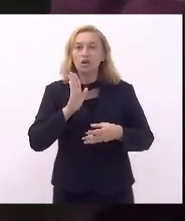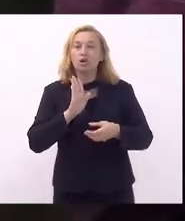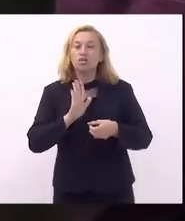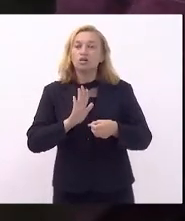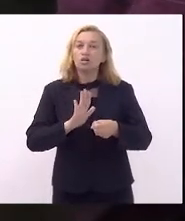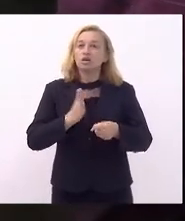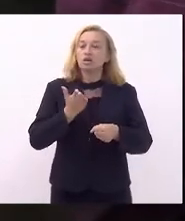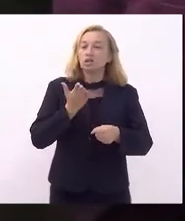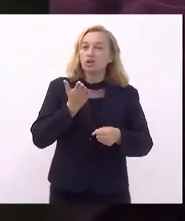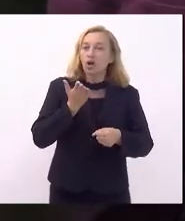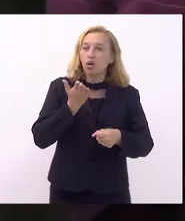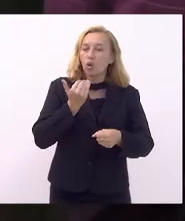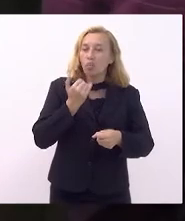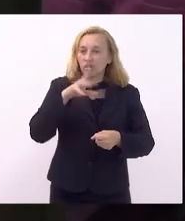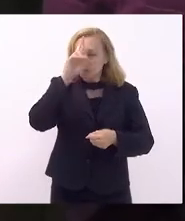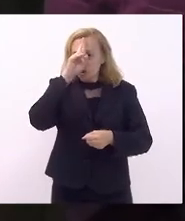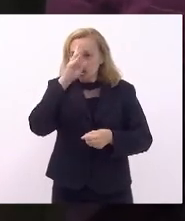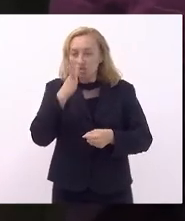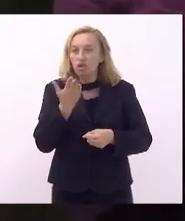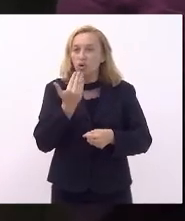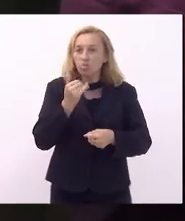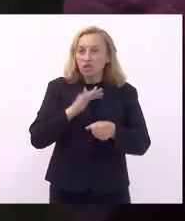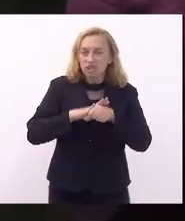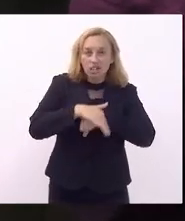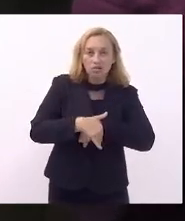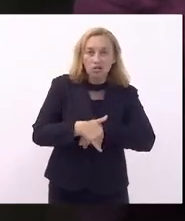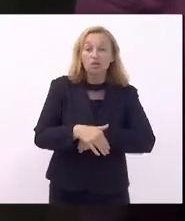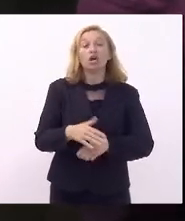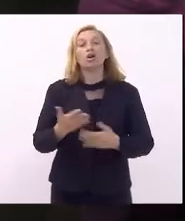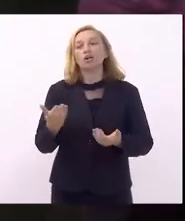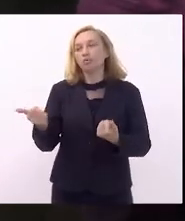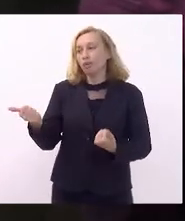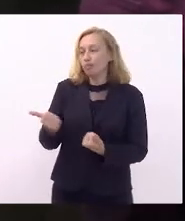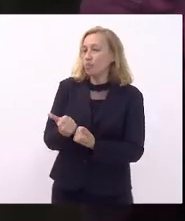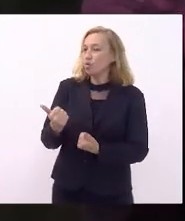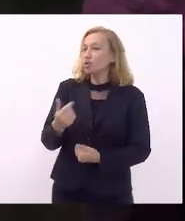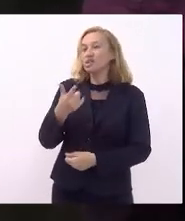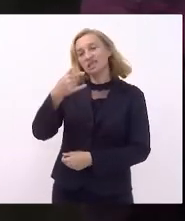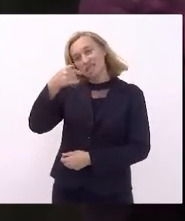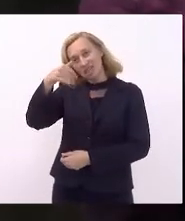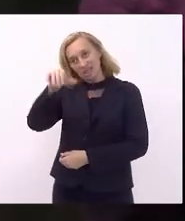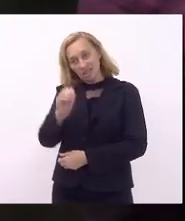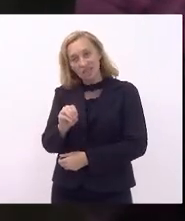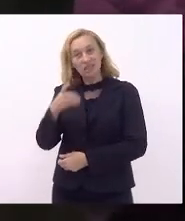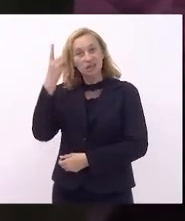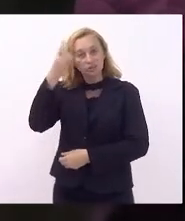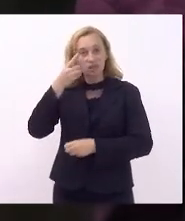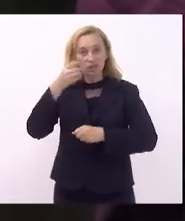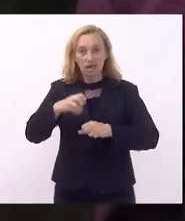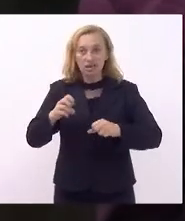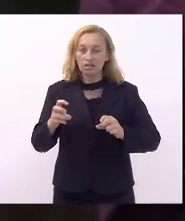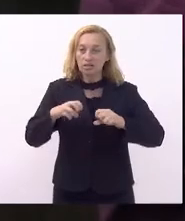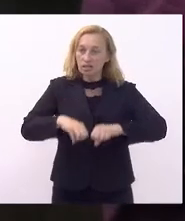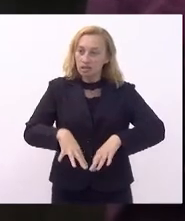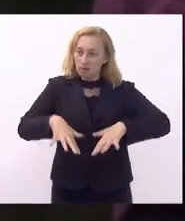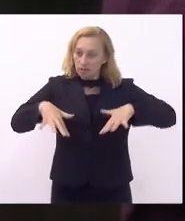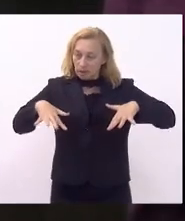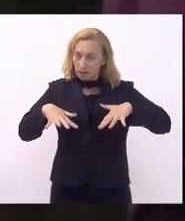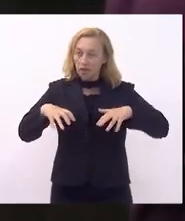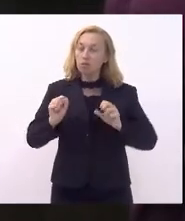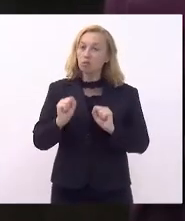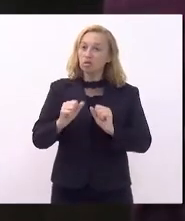Então, eu conto com a presença dos 70 deputados em plenário para que nós possamos